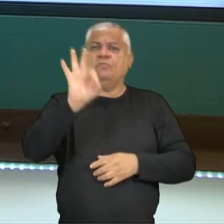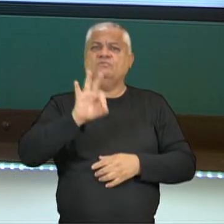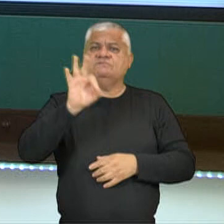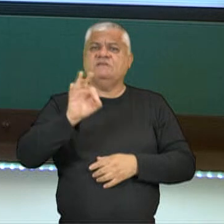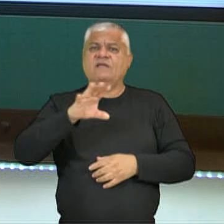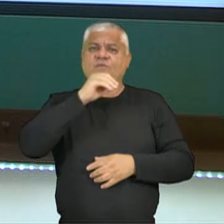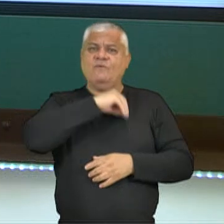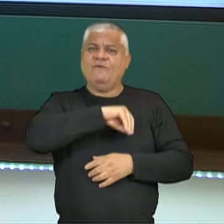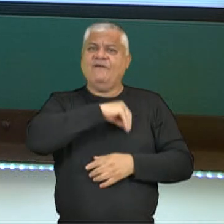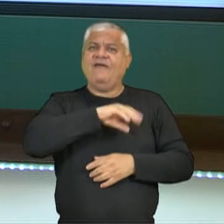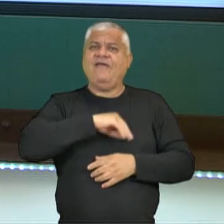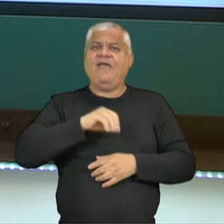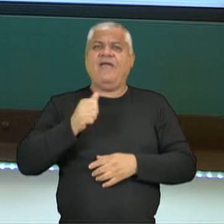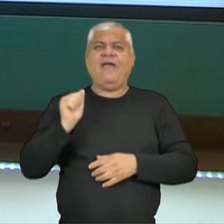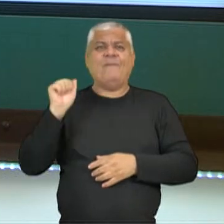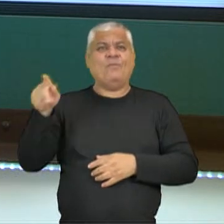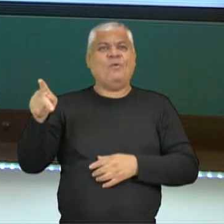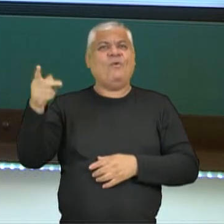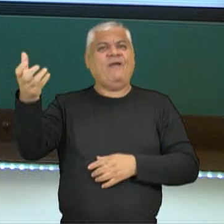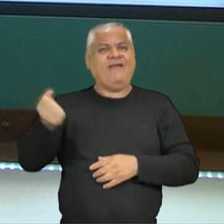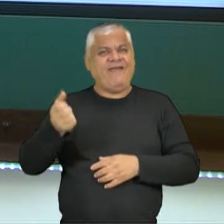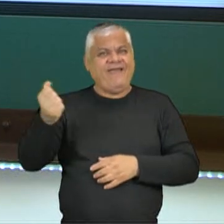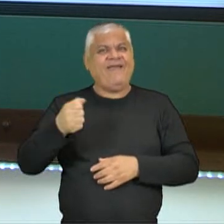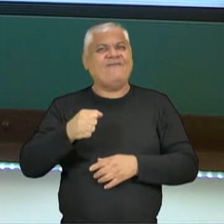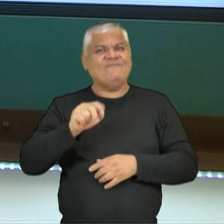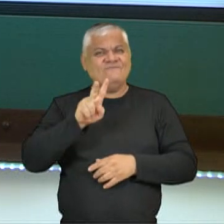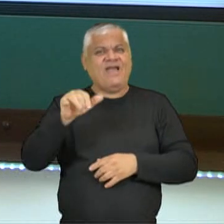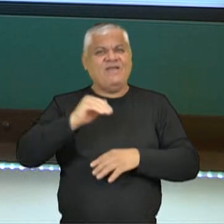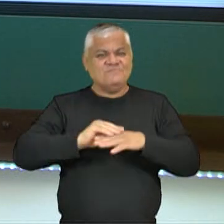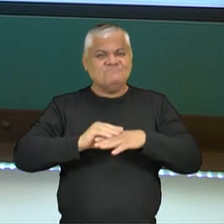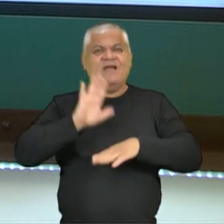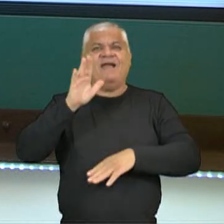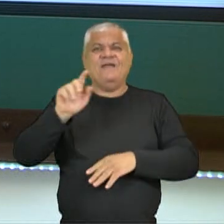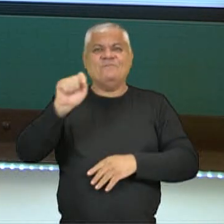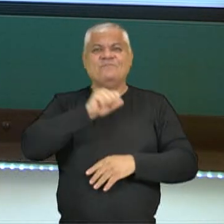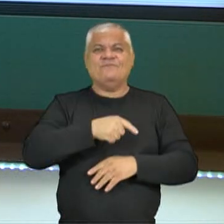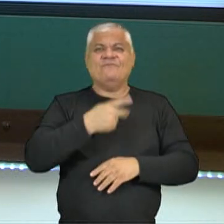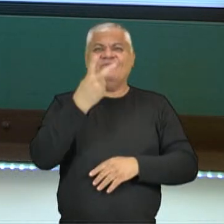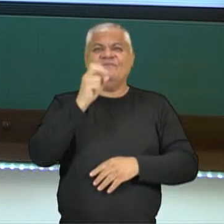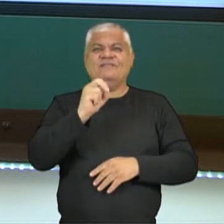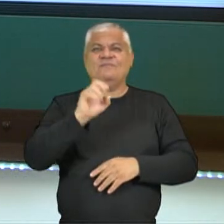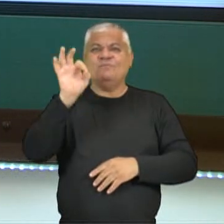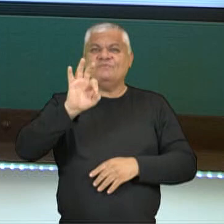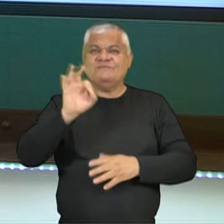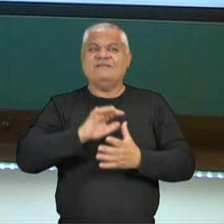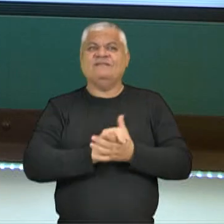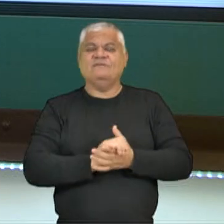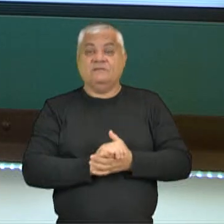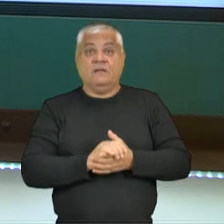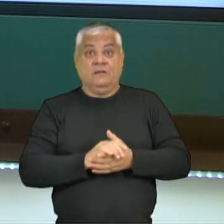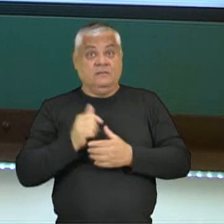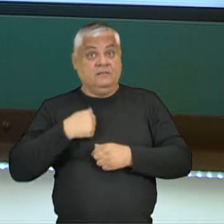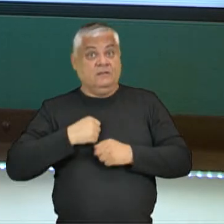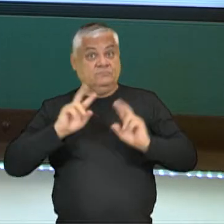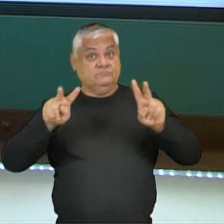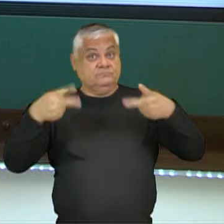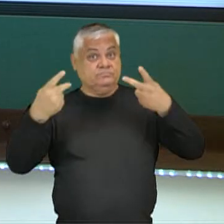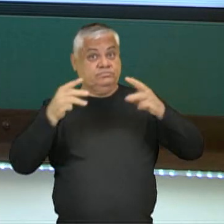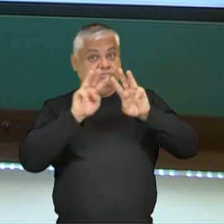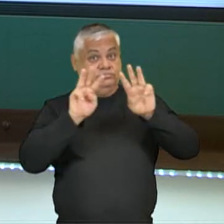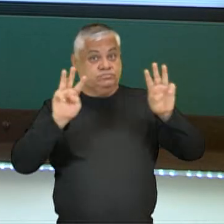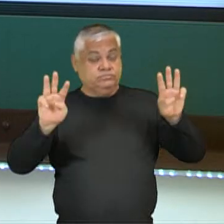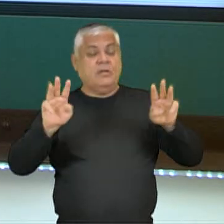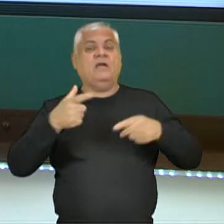aposentadoria, tá? Então, olha lá. Essa notícia, ela foi retirada de um site, tá? Aí, nesse site, diz que a cada,